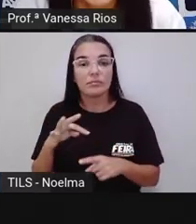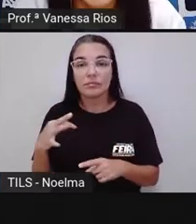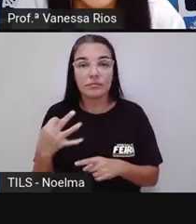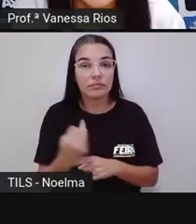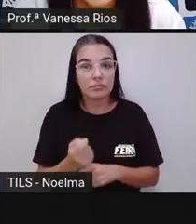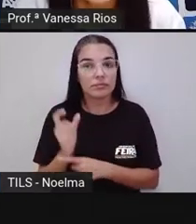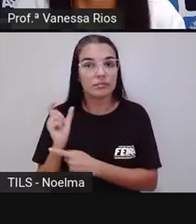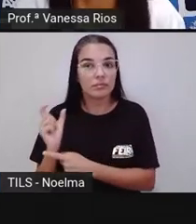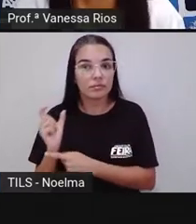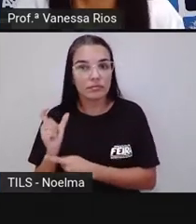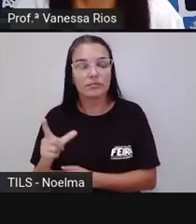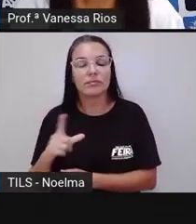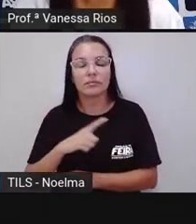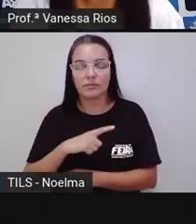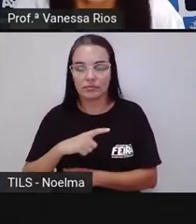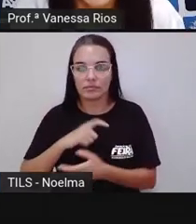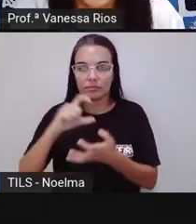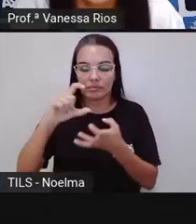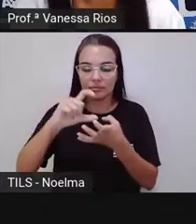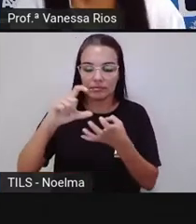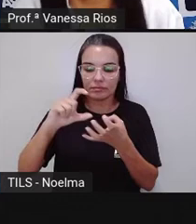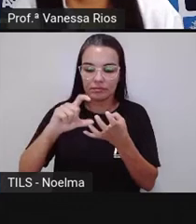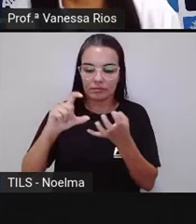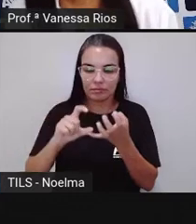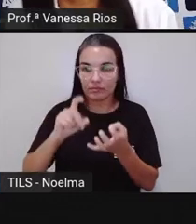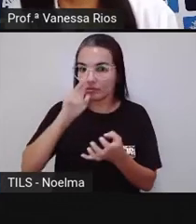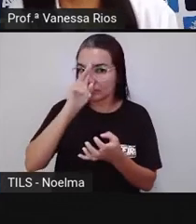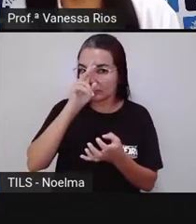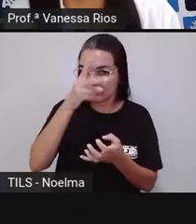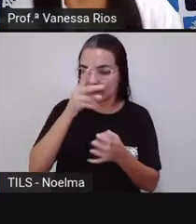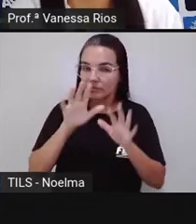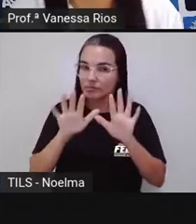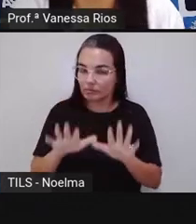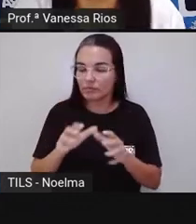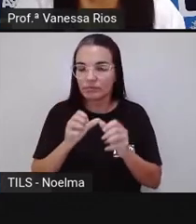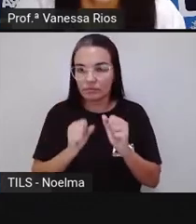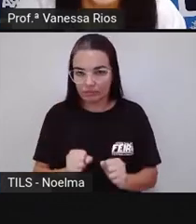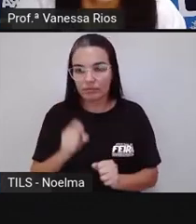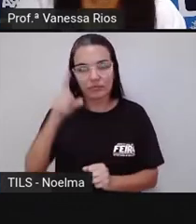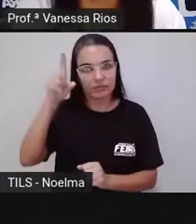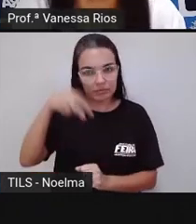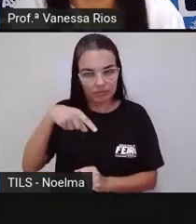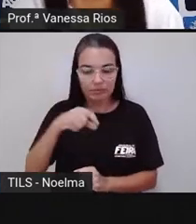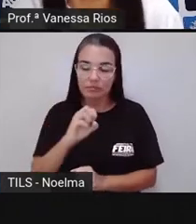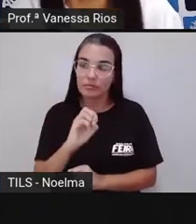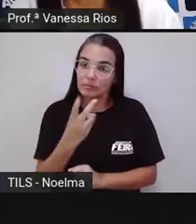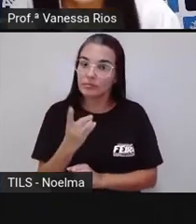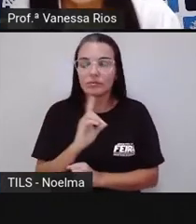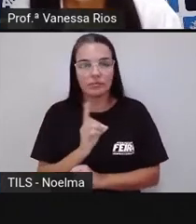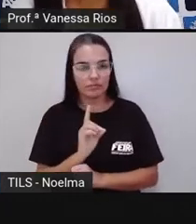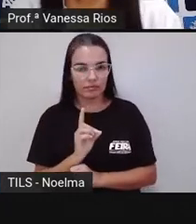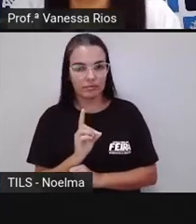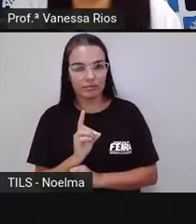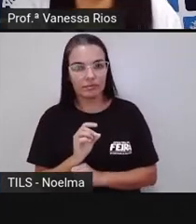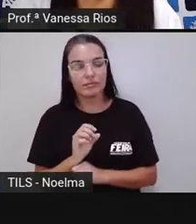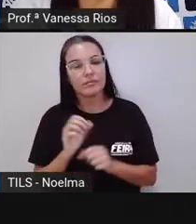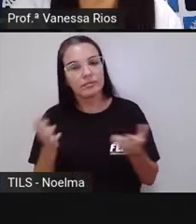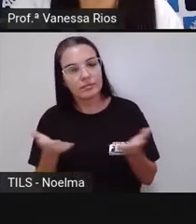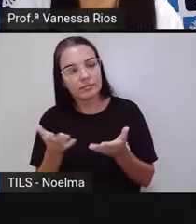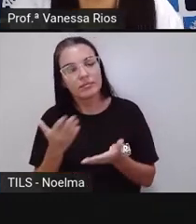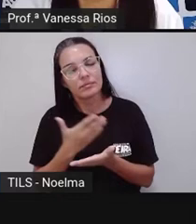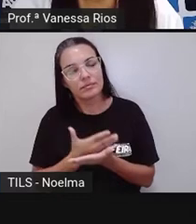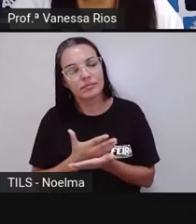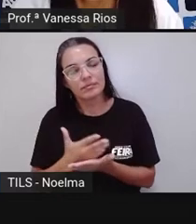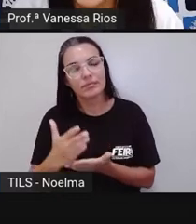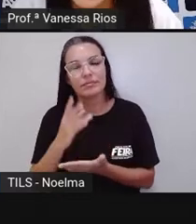palavra possui sílaba tônica. Mas elas podem ser acentuadas ou não. E agora a gente